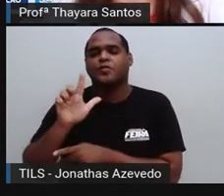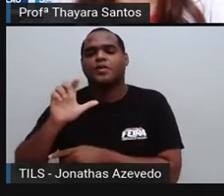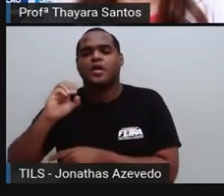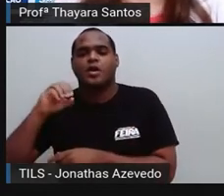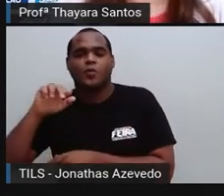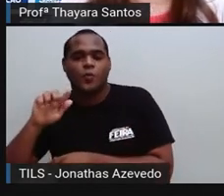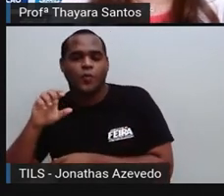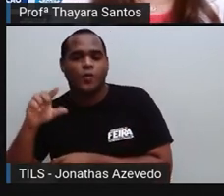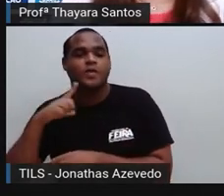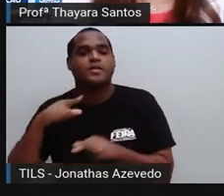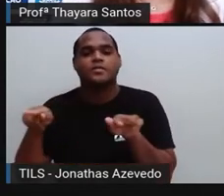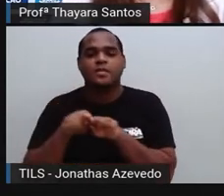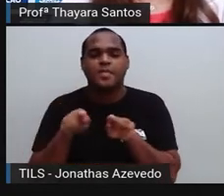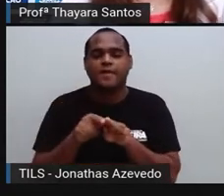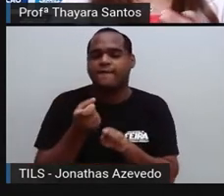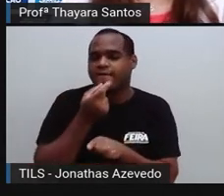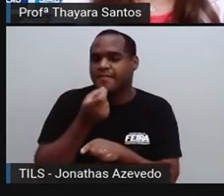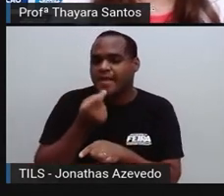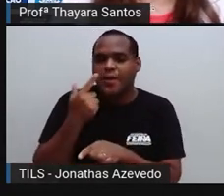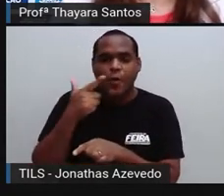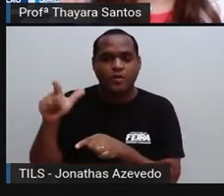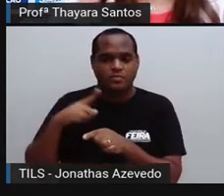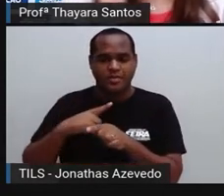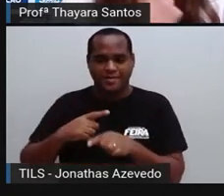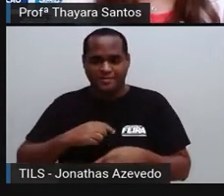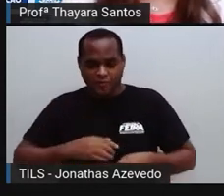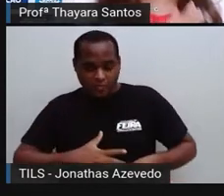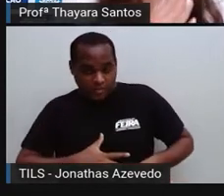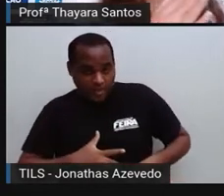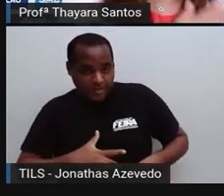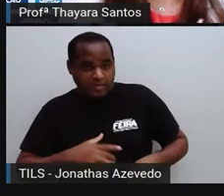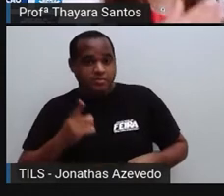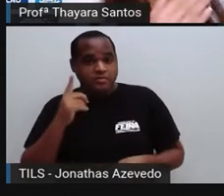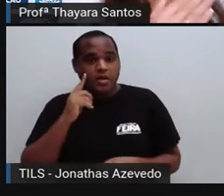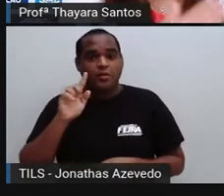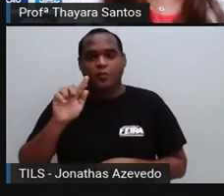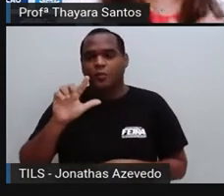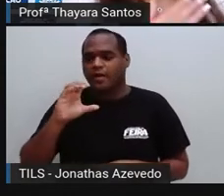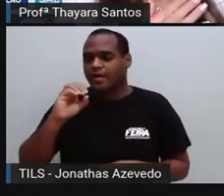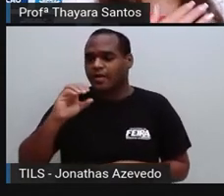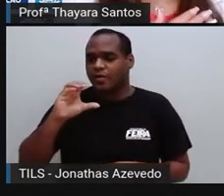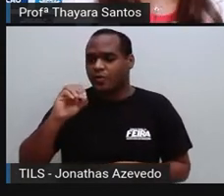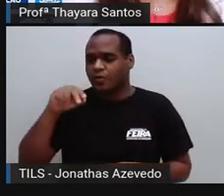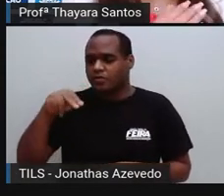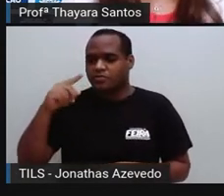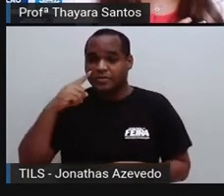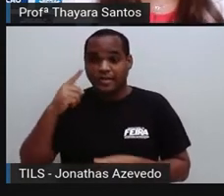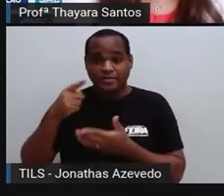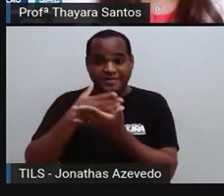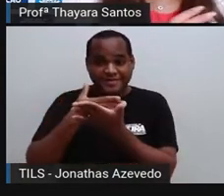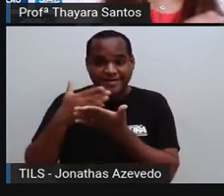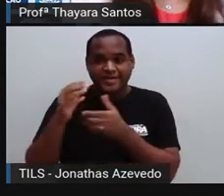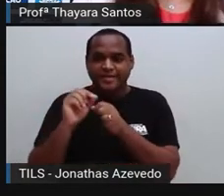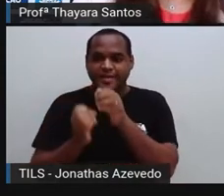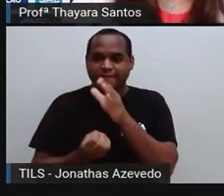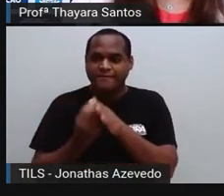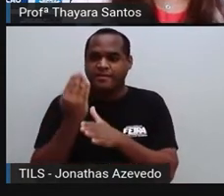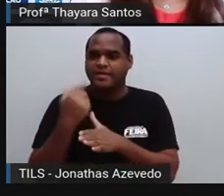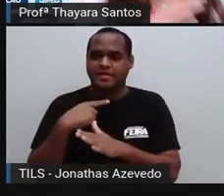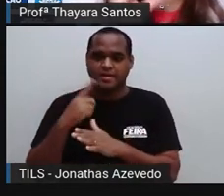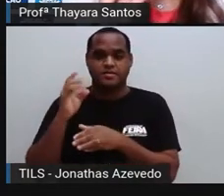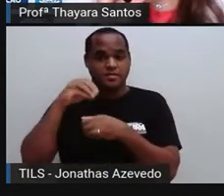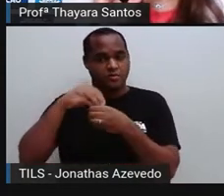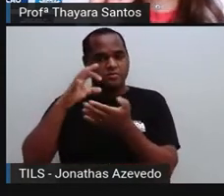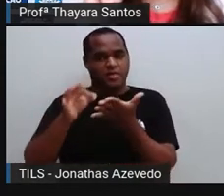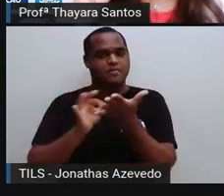insulina, e também consegue produzir o suco pancreático. O glucagon e a insulina, ele produz através da parte endócrina dessa